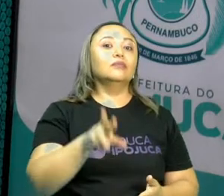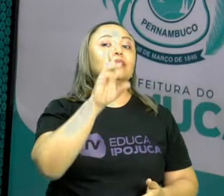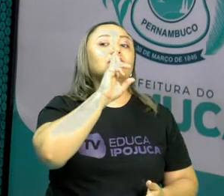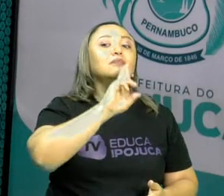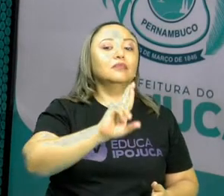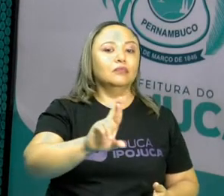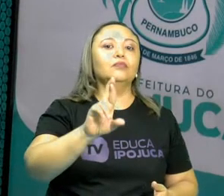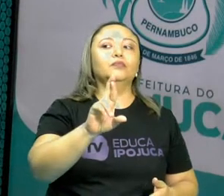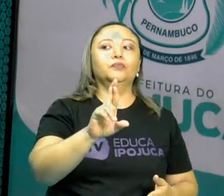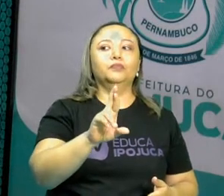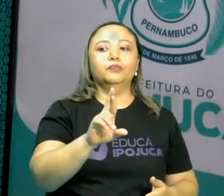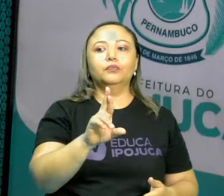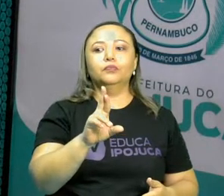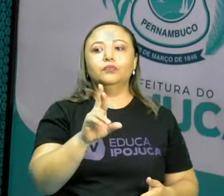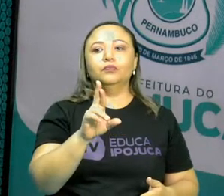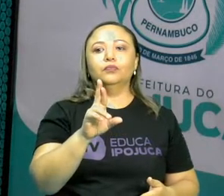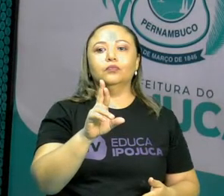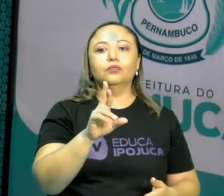respondeu?